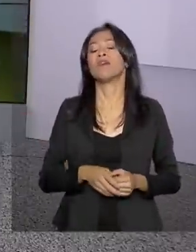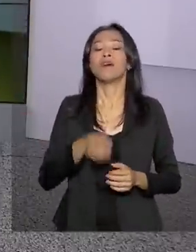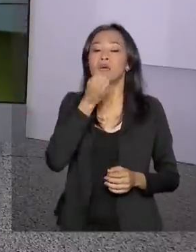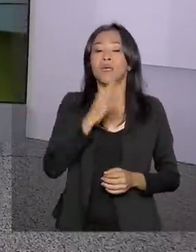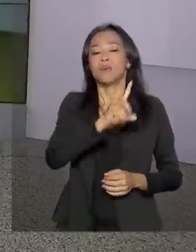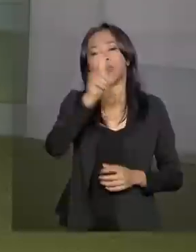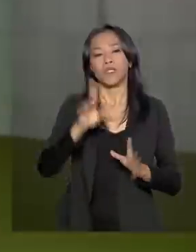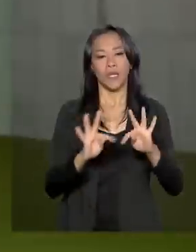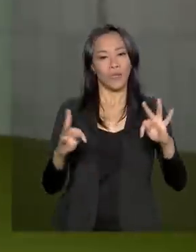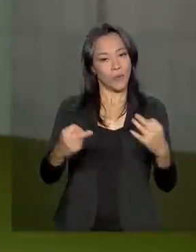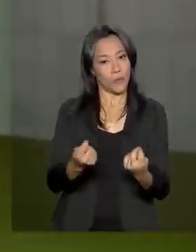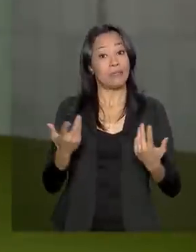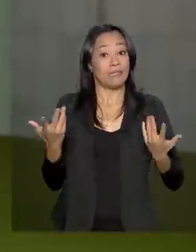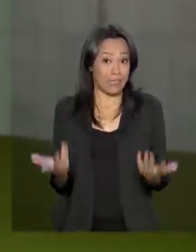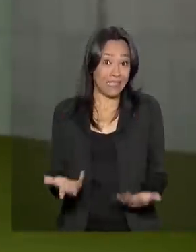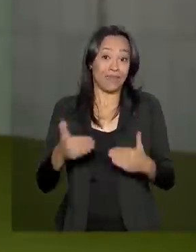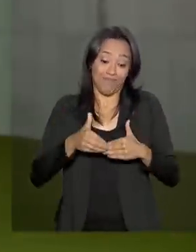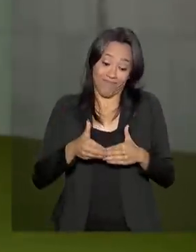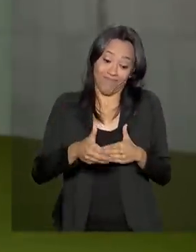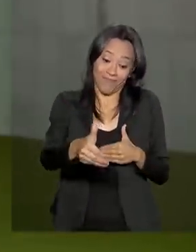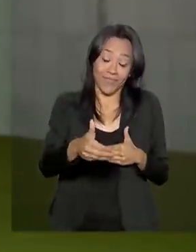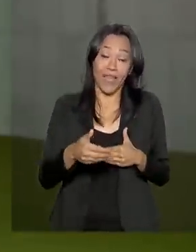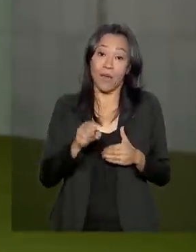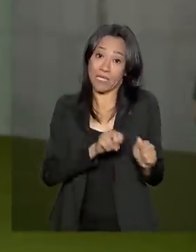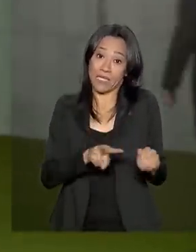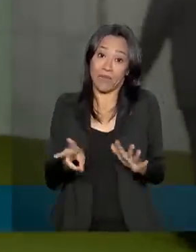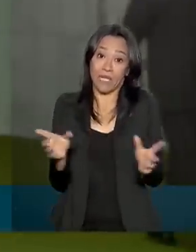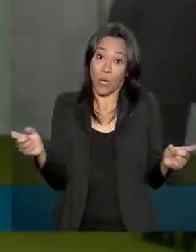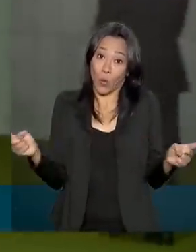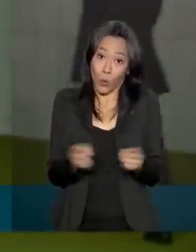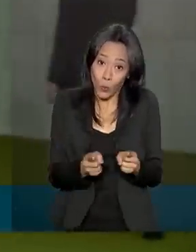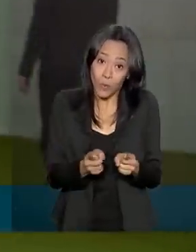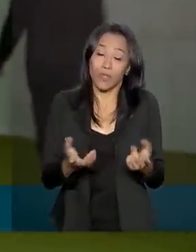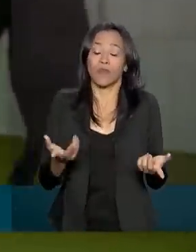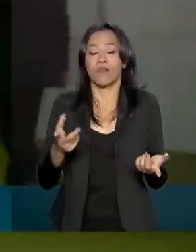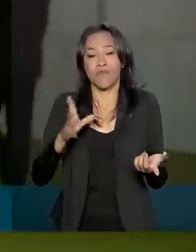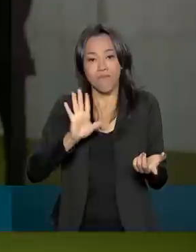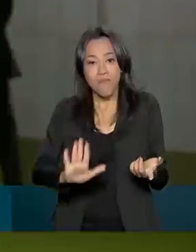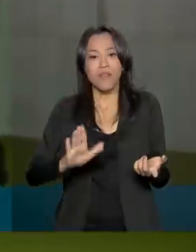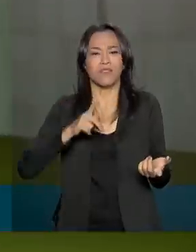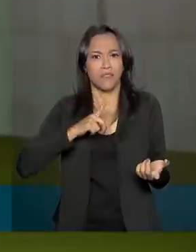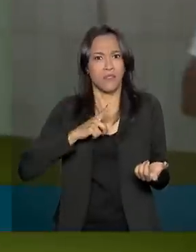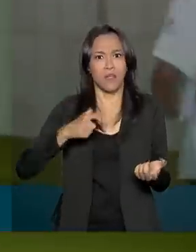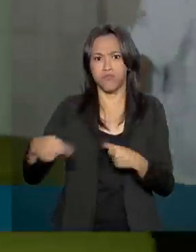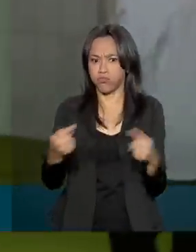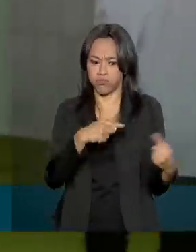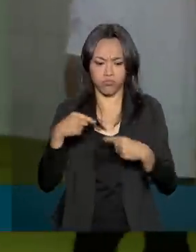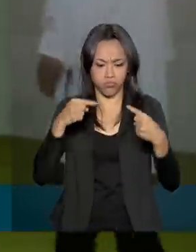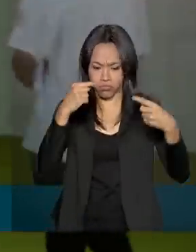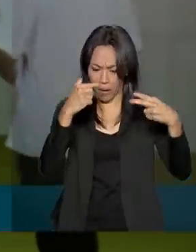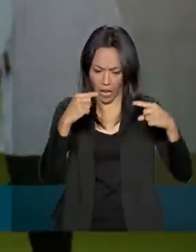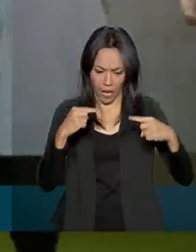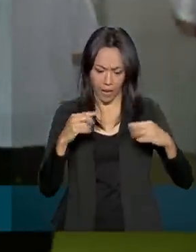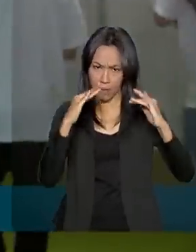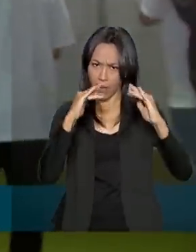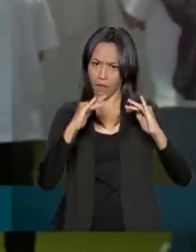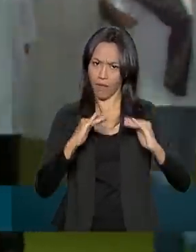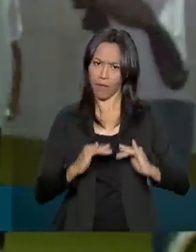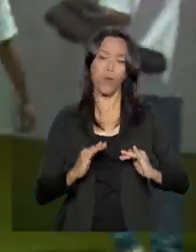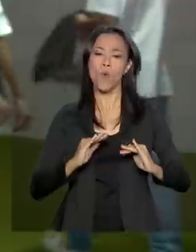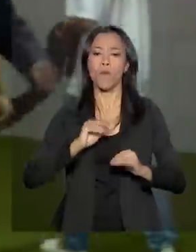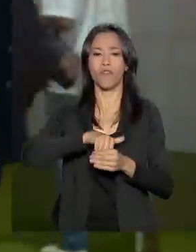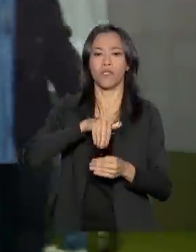a você e a todos. Olha, apesar de ser uma semana mais curta, o Congresso colocou muita coisa na mesa para discussão e votação. A